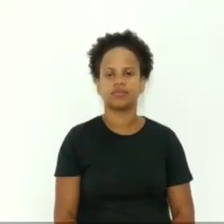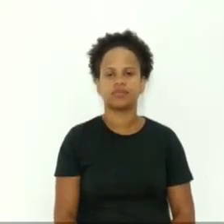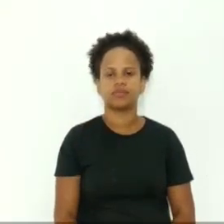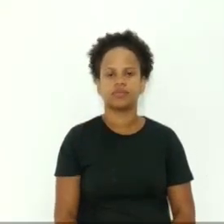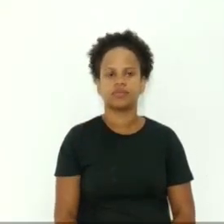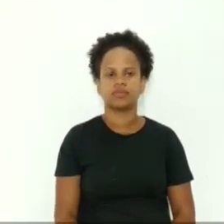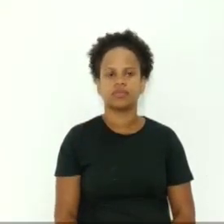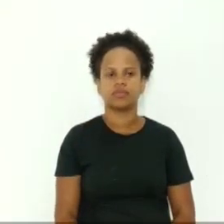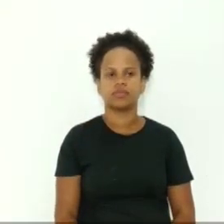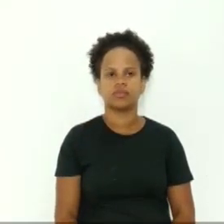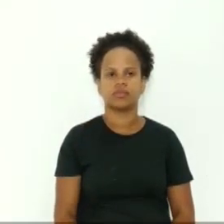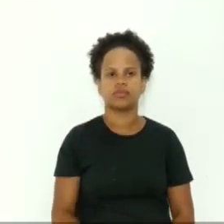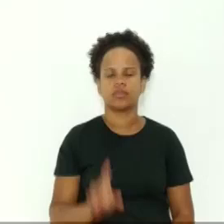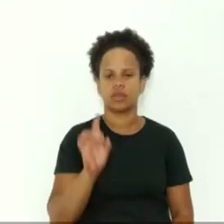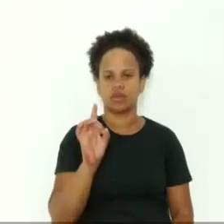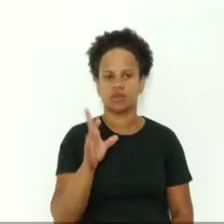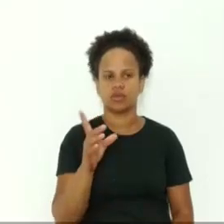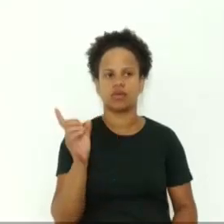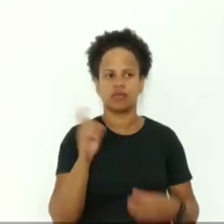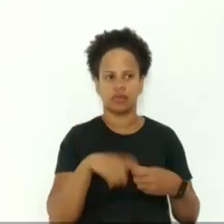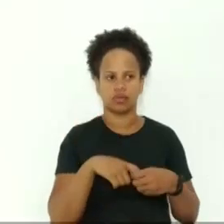Pessoal, só retomando o primeiro projeto,